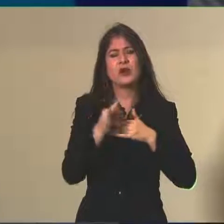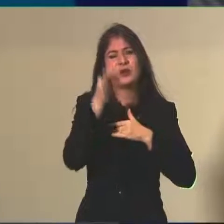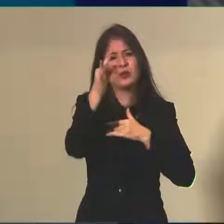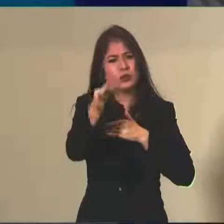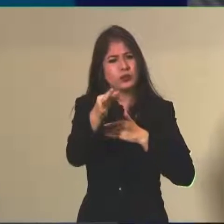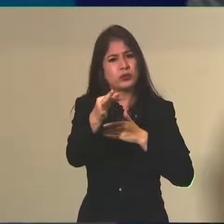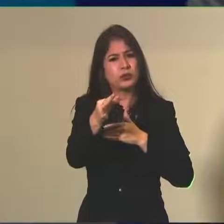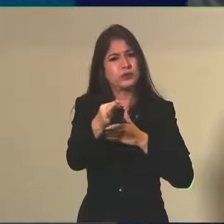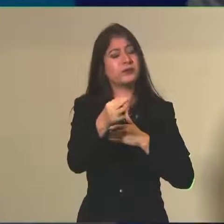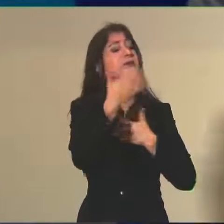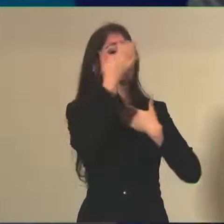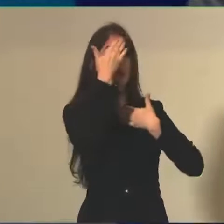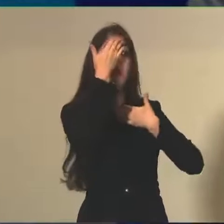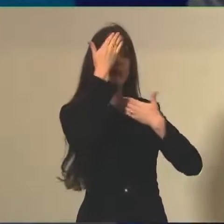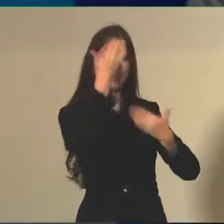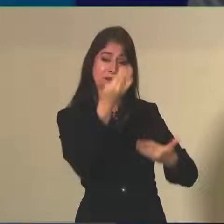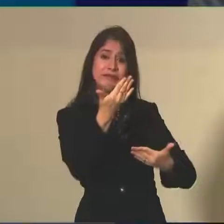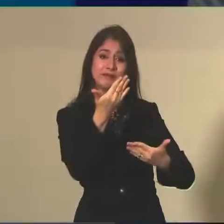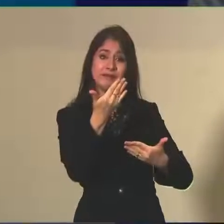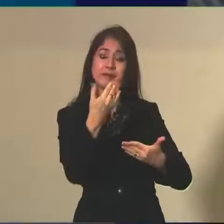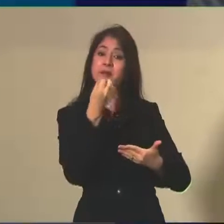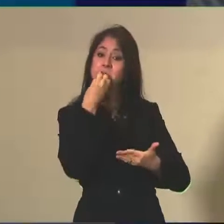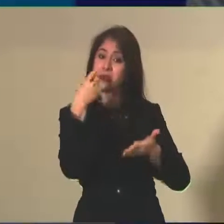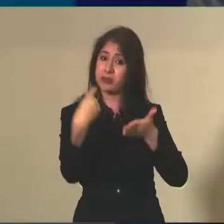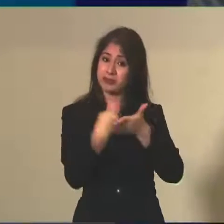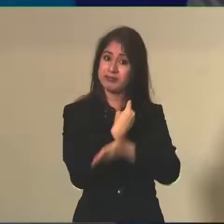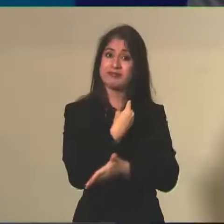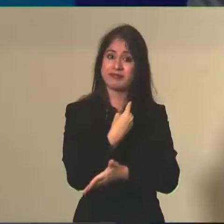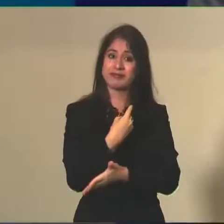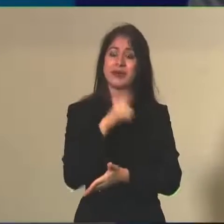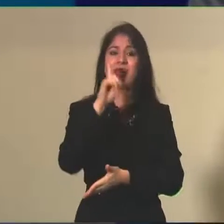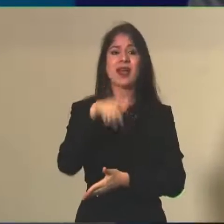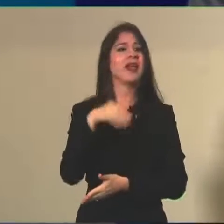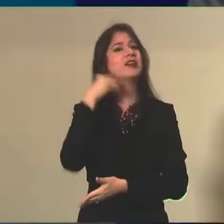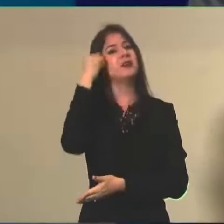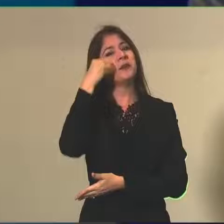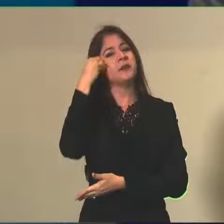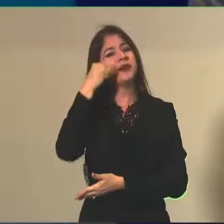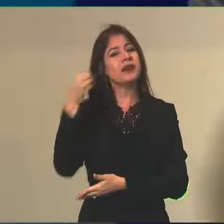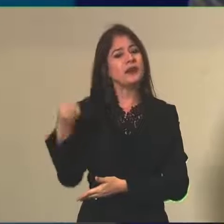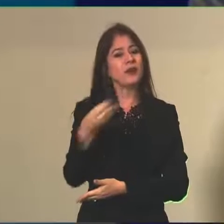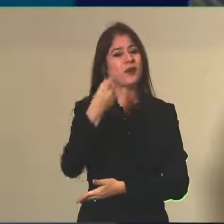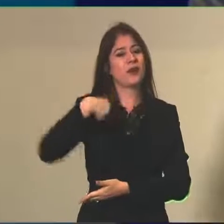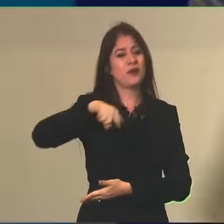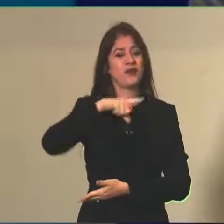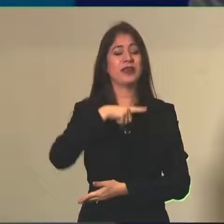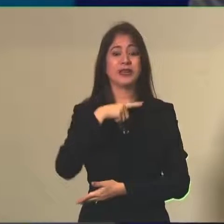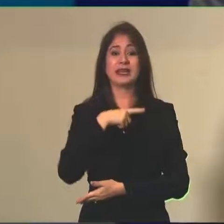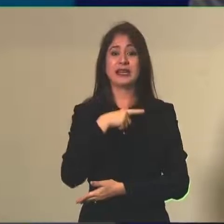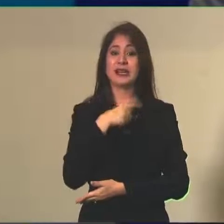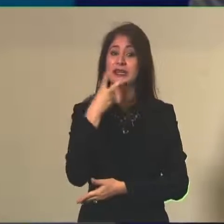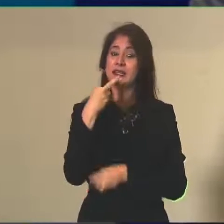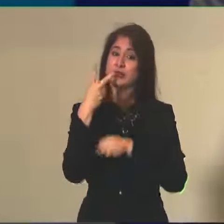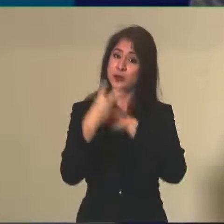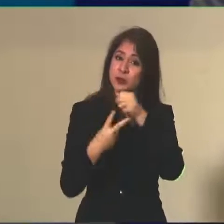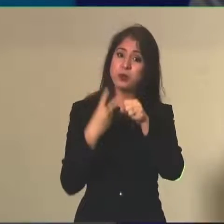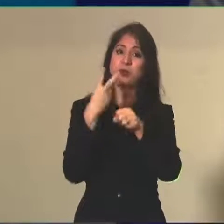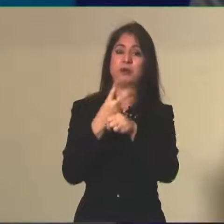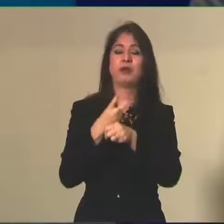Obrigado, uma boa pergunta. O Enem Digital foi, de fato, um experimento que tem sido feito, já é o segundo ano da sua aplicação.